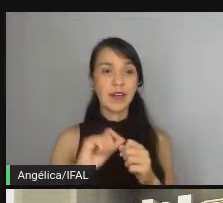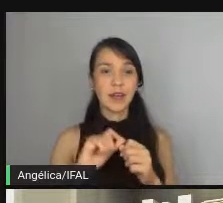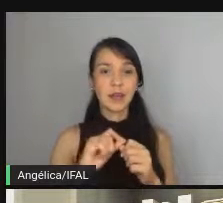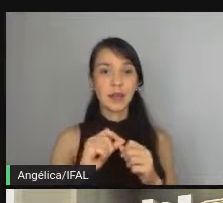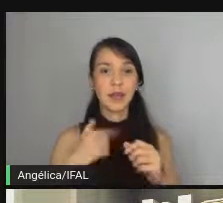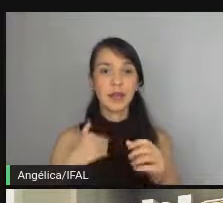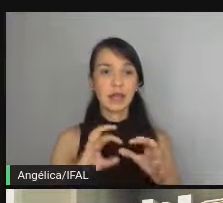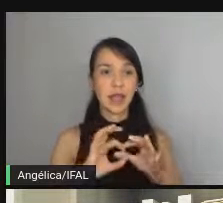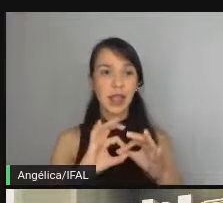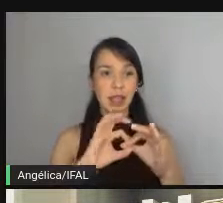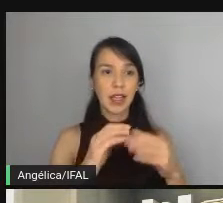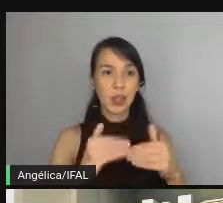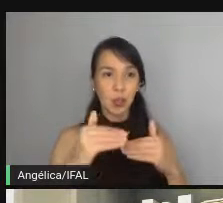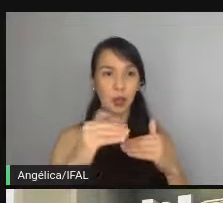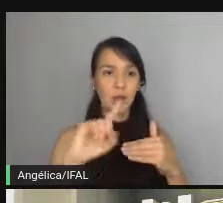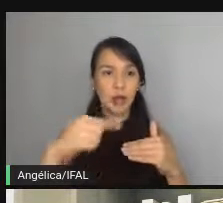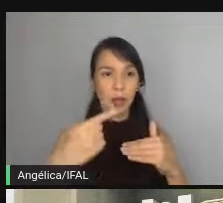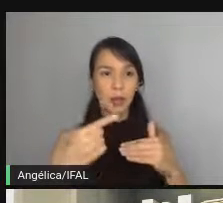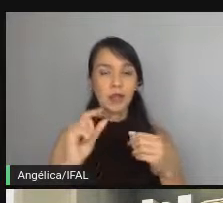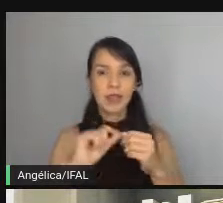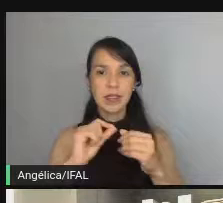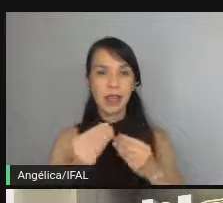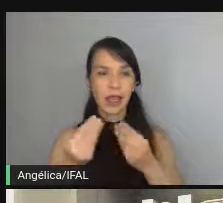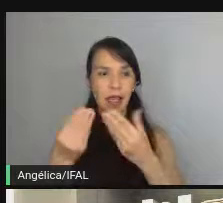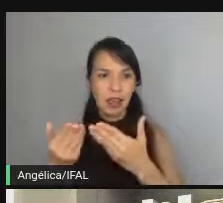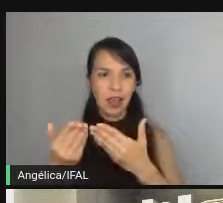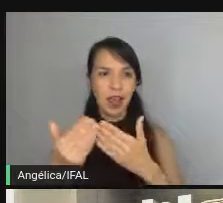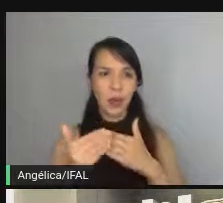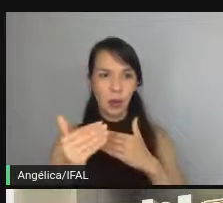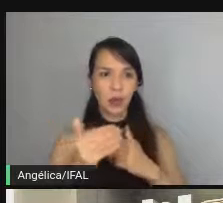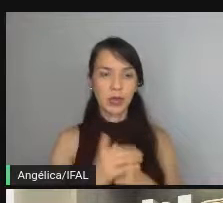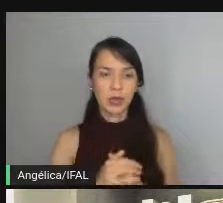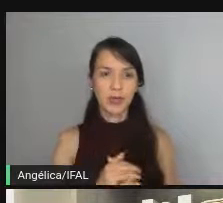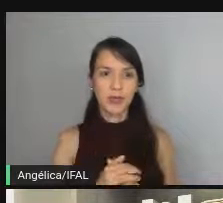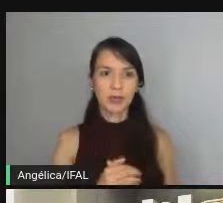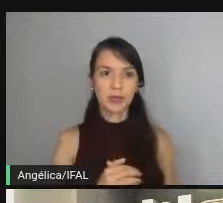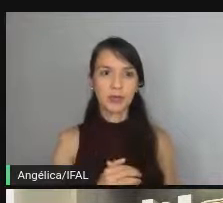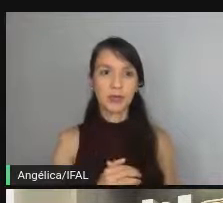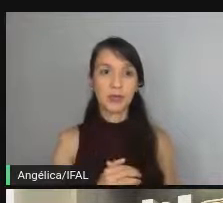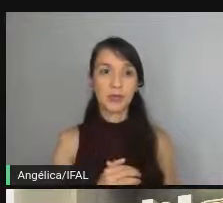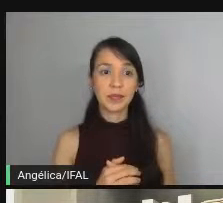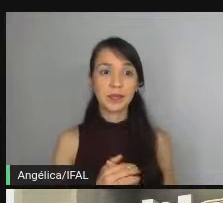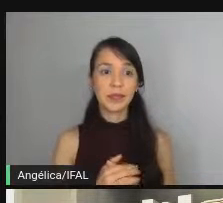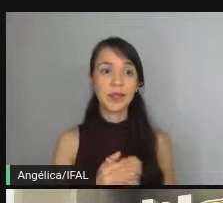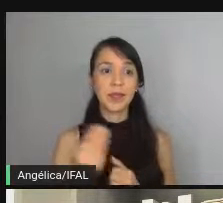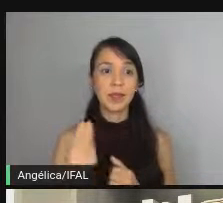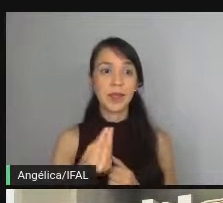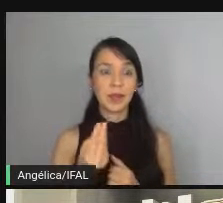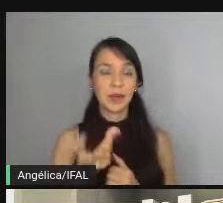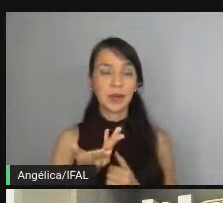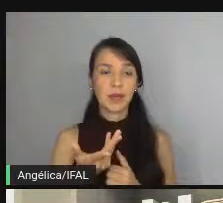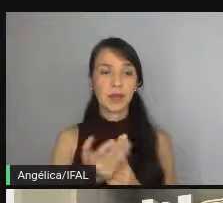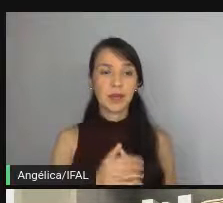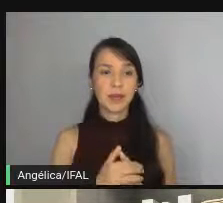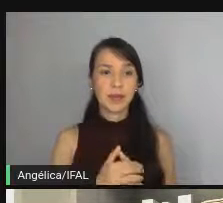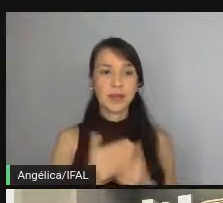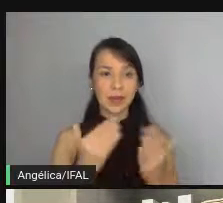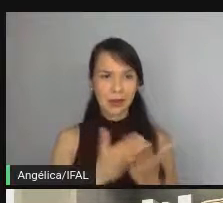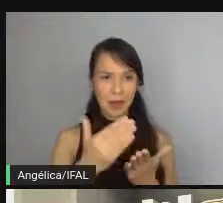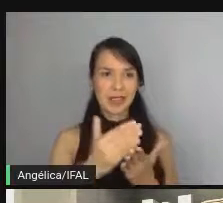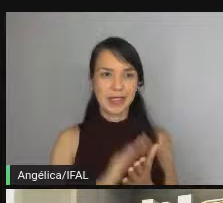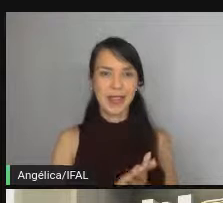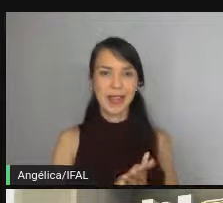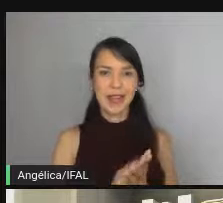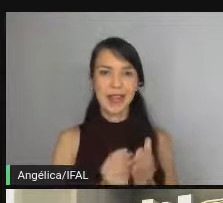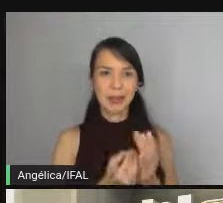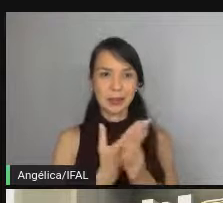contínua e aí depois o próximo passo seria a entrega contínua tá então como começando né começar